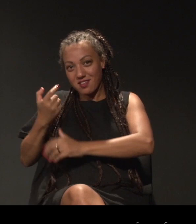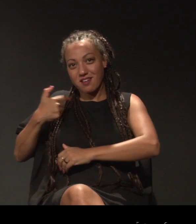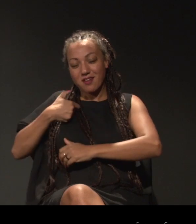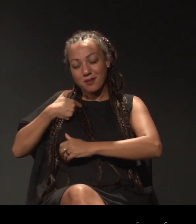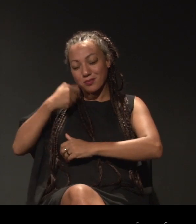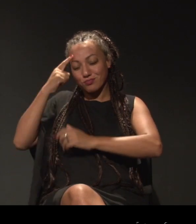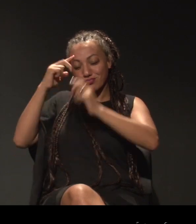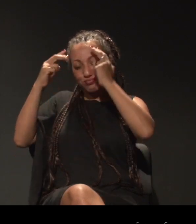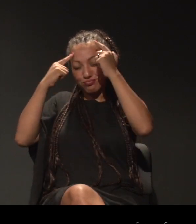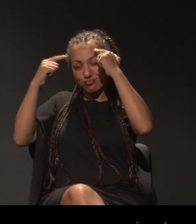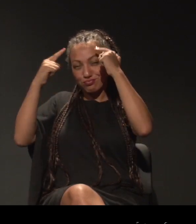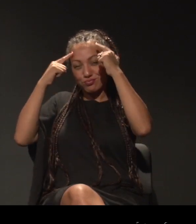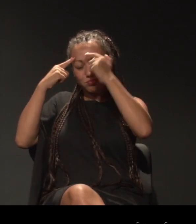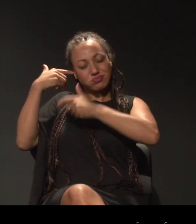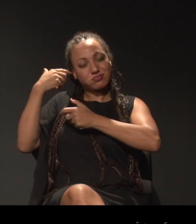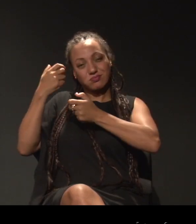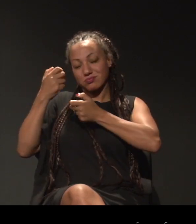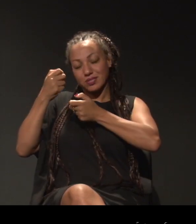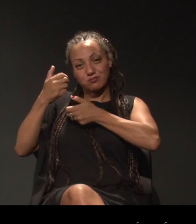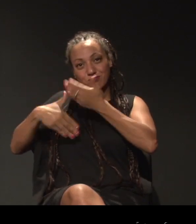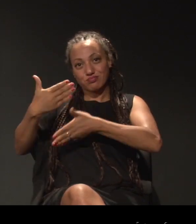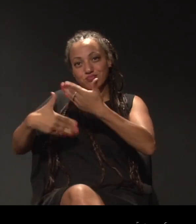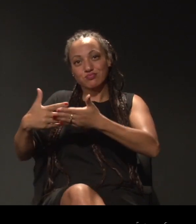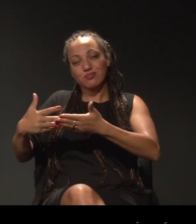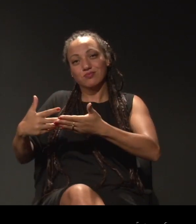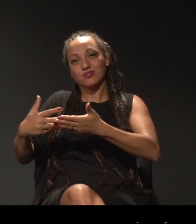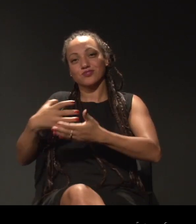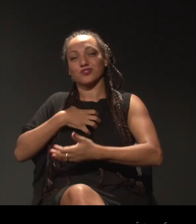ela fluiu como eu gostaria.